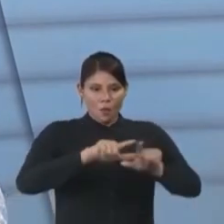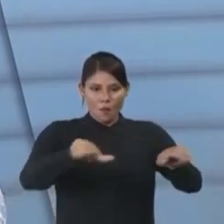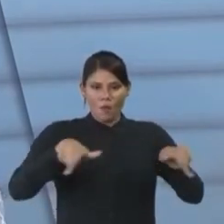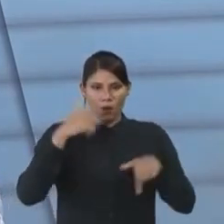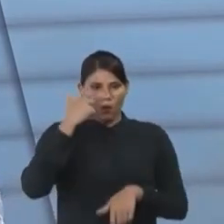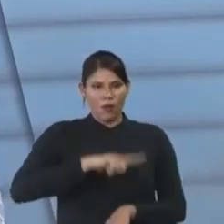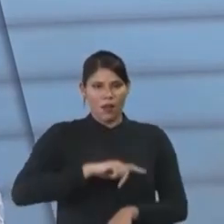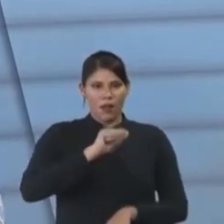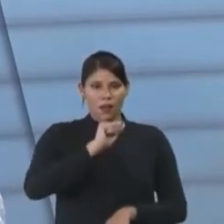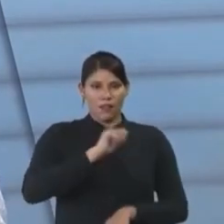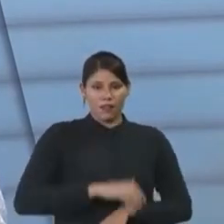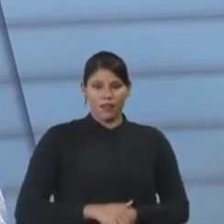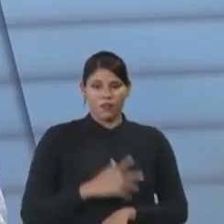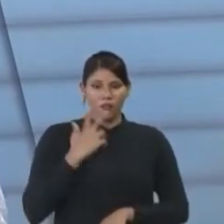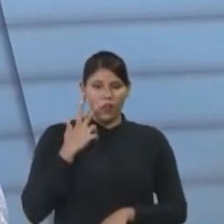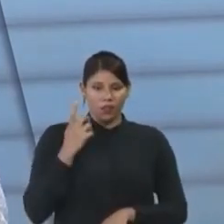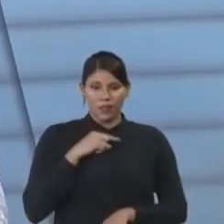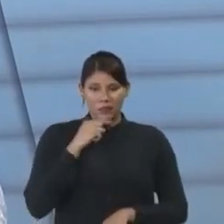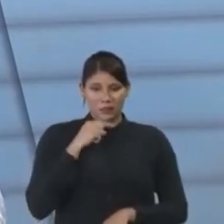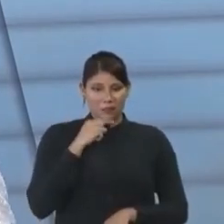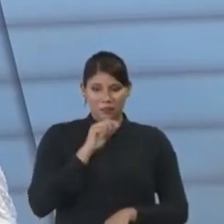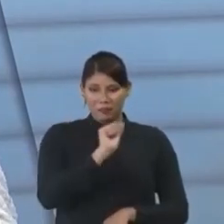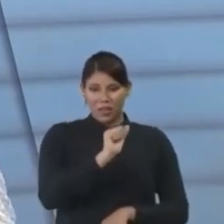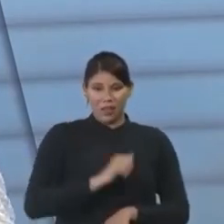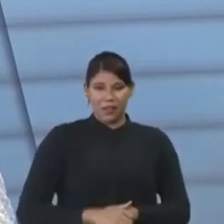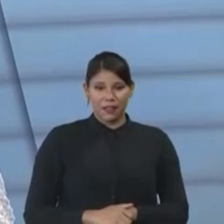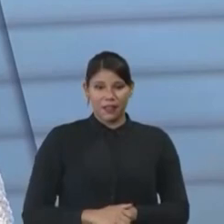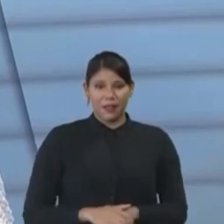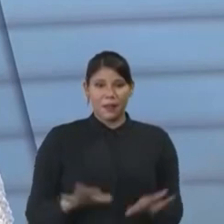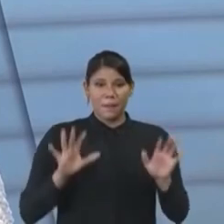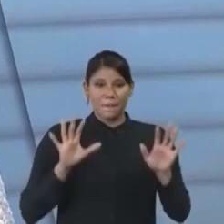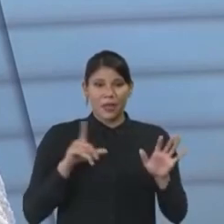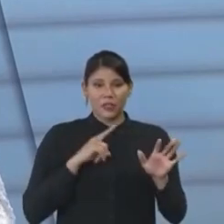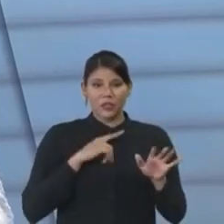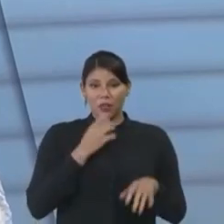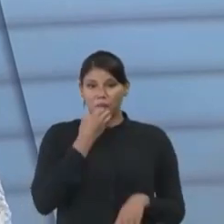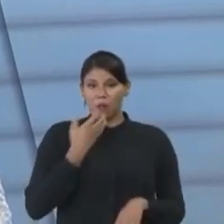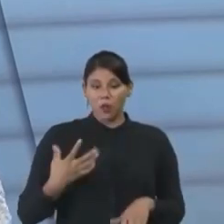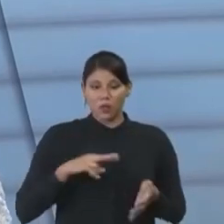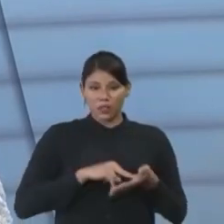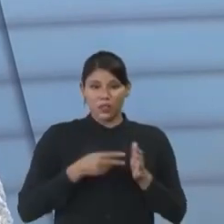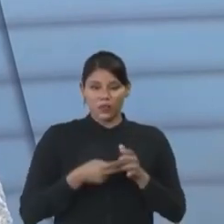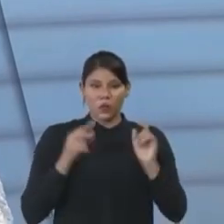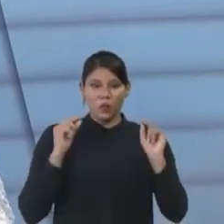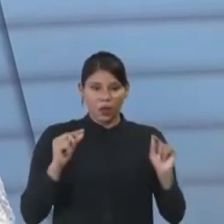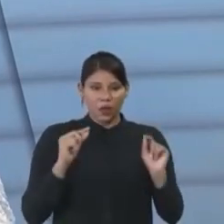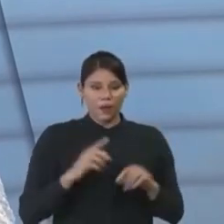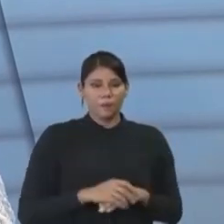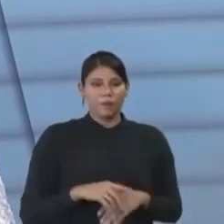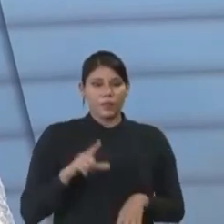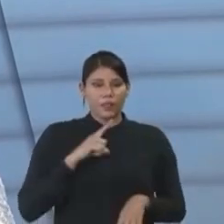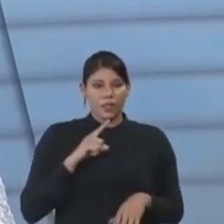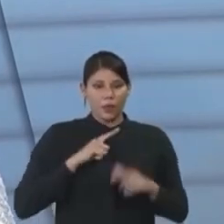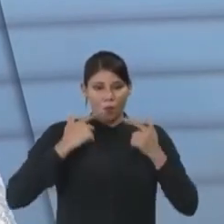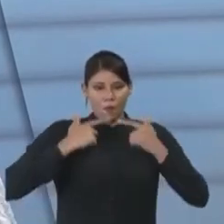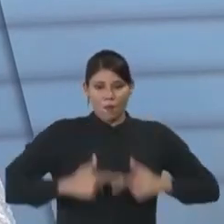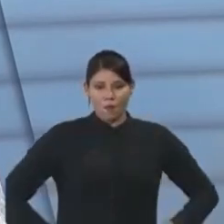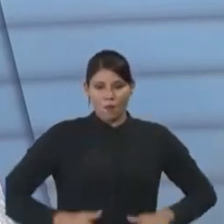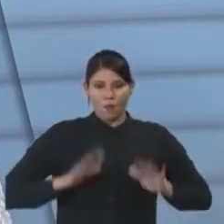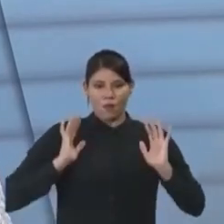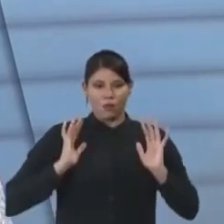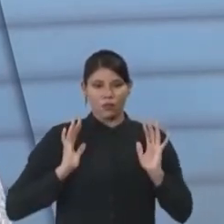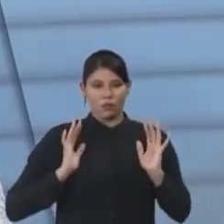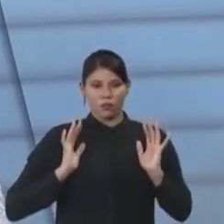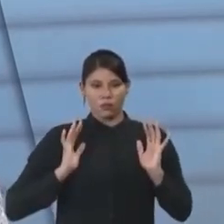tirou Não, nem Fortaleza. Mas isso tem um lado bom, significa que há uma lisura no